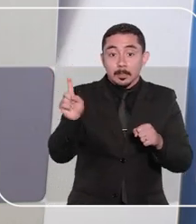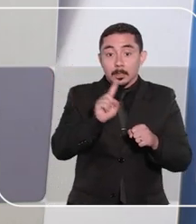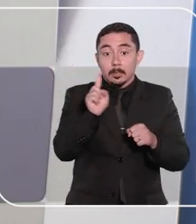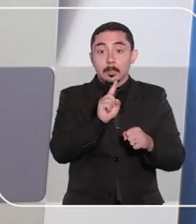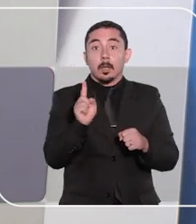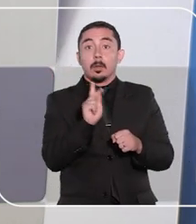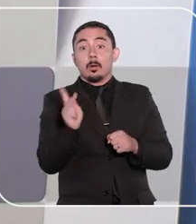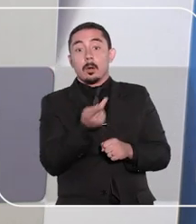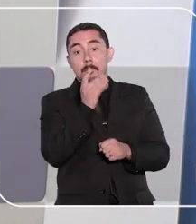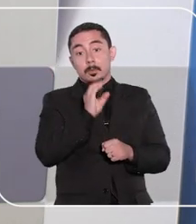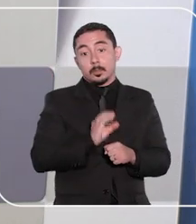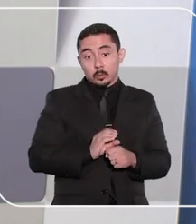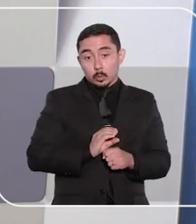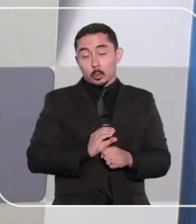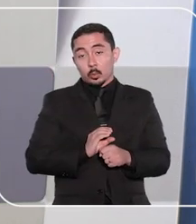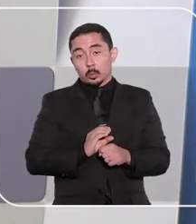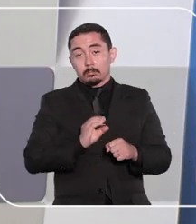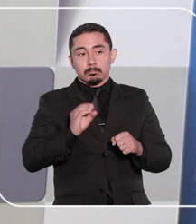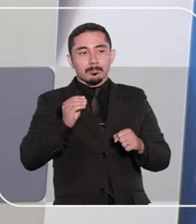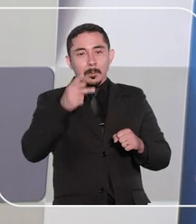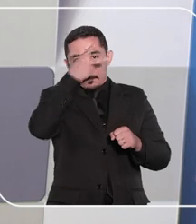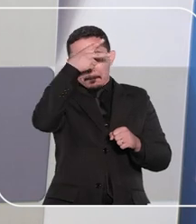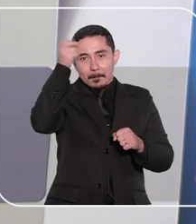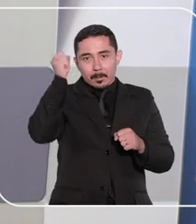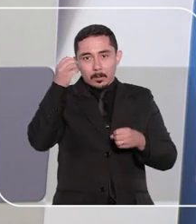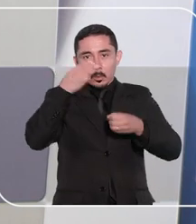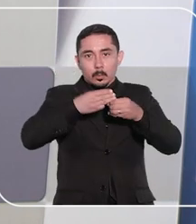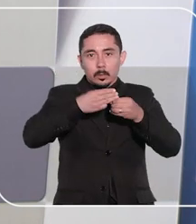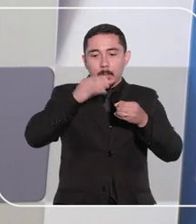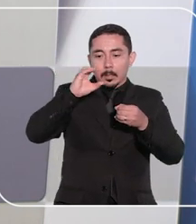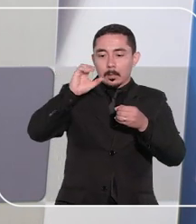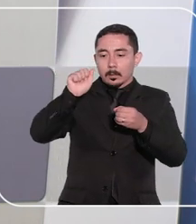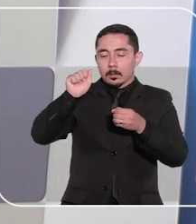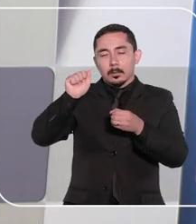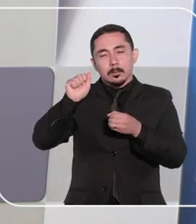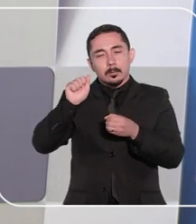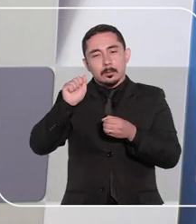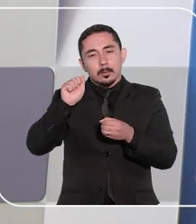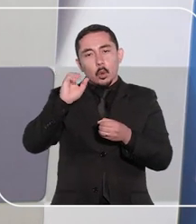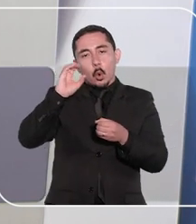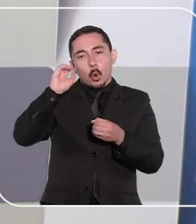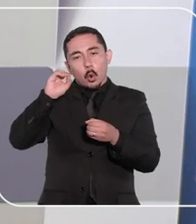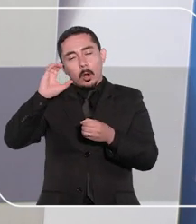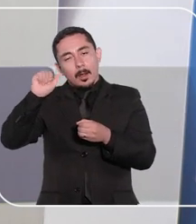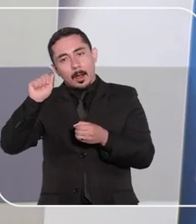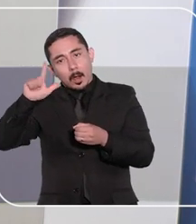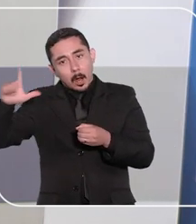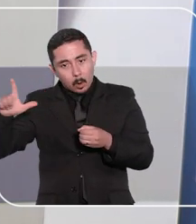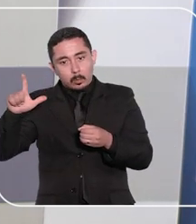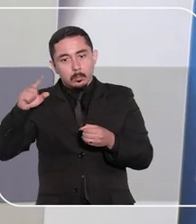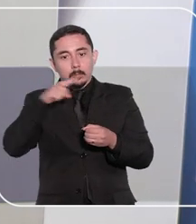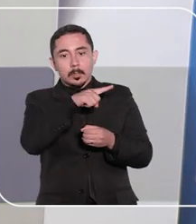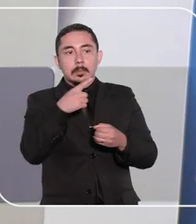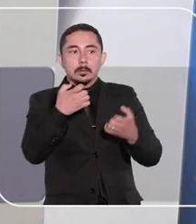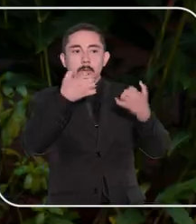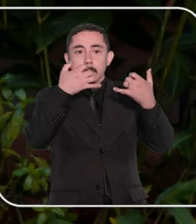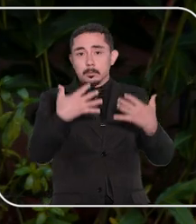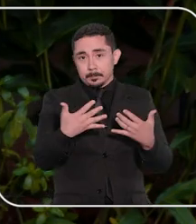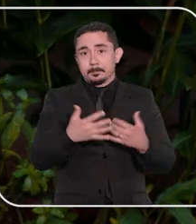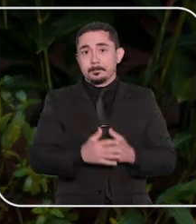liminar em habeas corpus que pedia a soltura do prefeito afastado do município catarinense de Cocal do Sul.